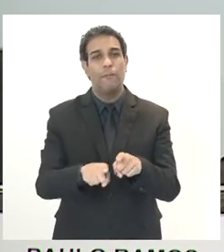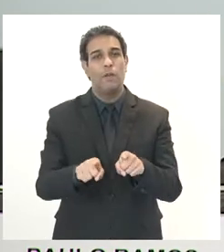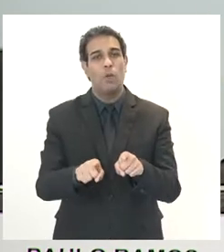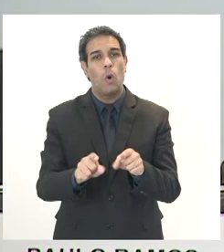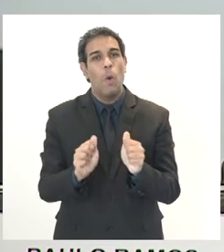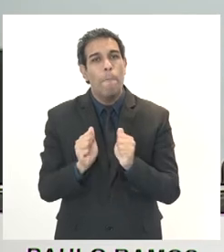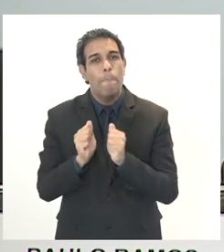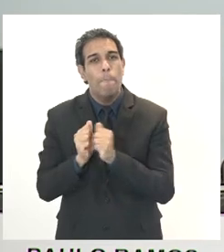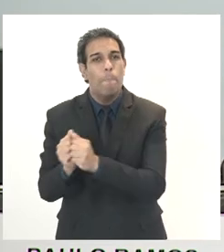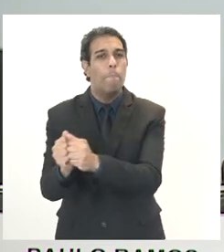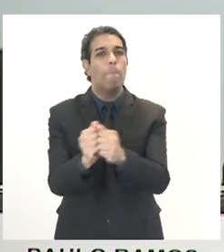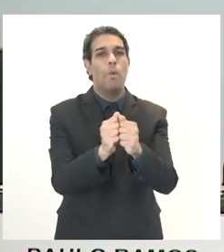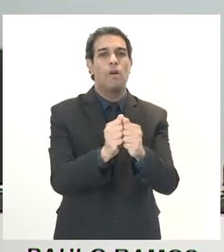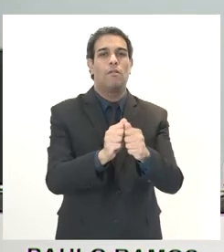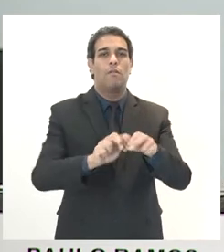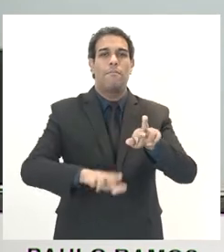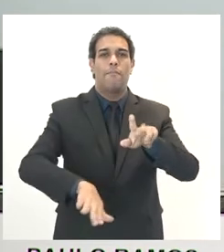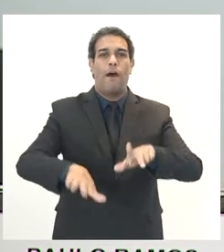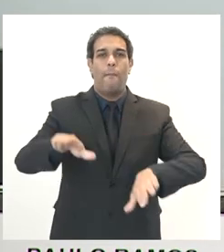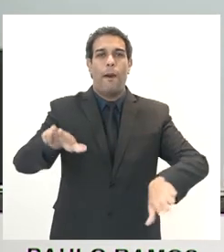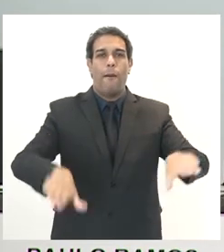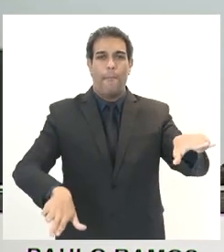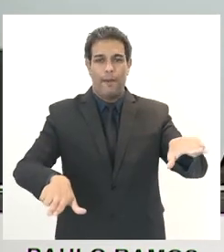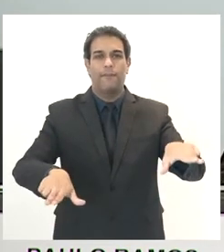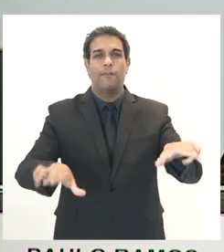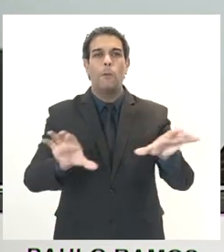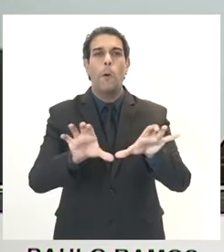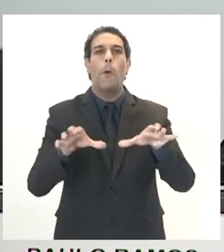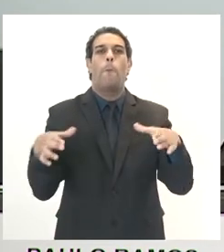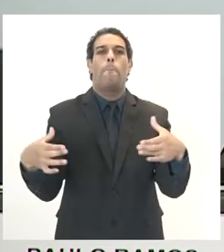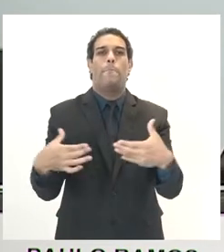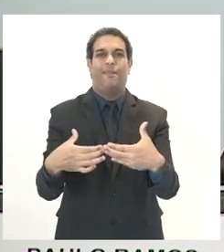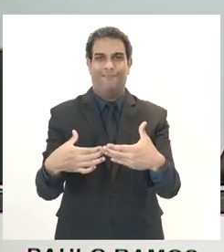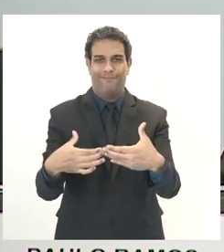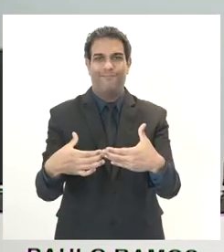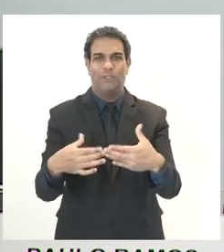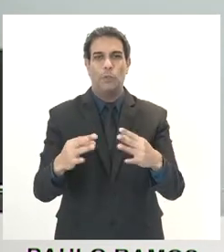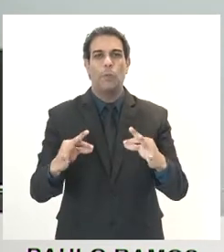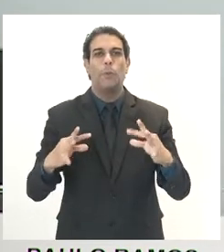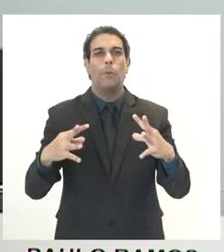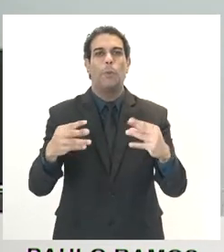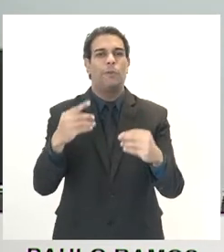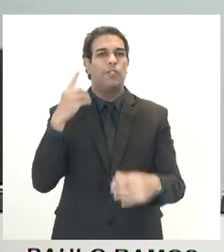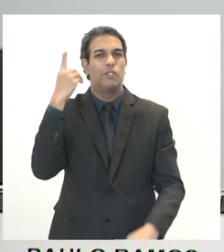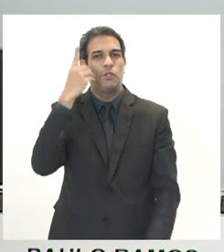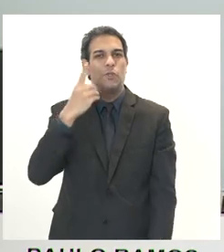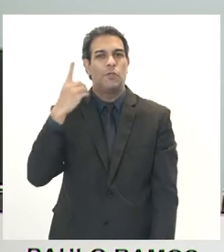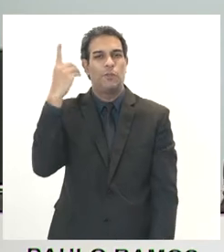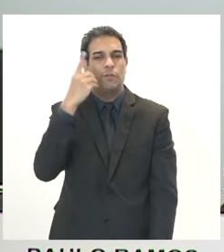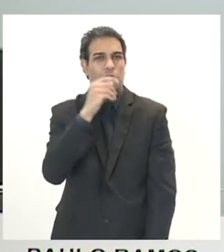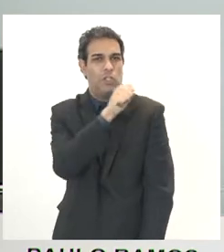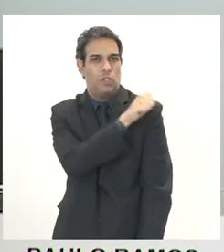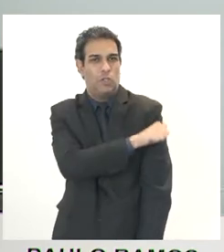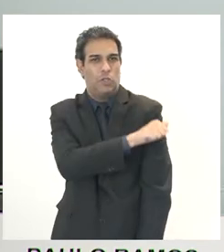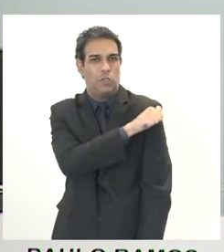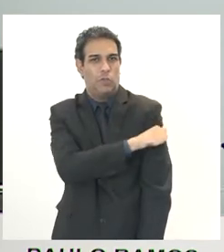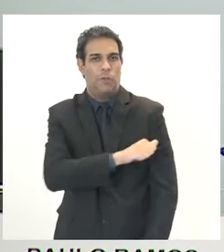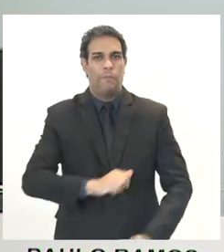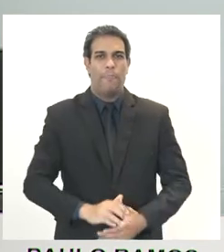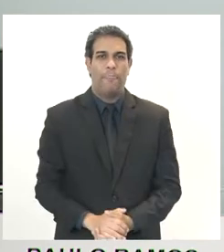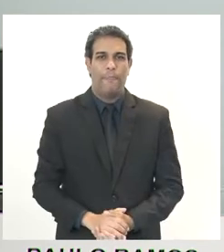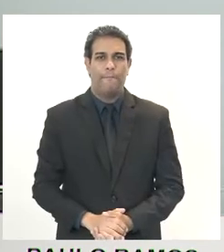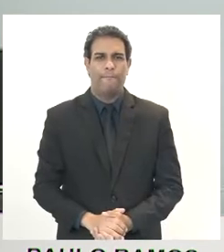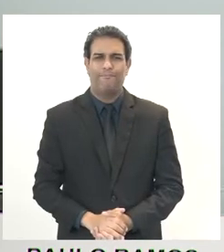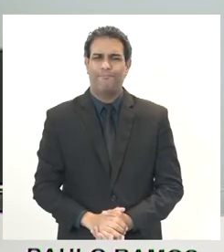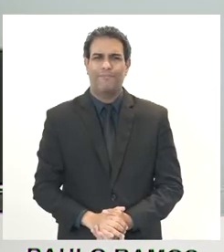participação de todos os deputados do Estado do Rio de Janeiro, em